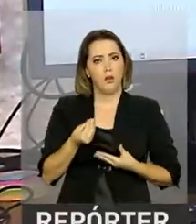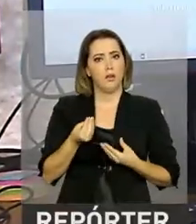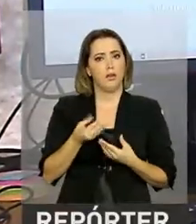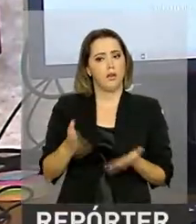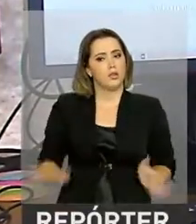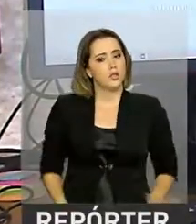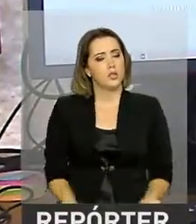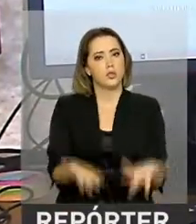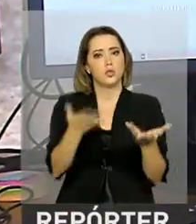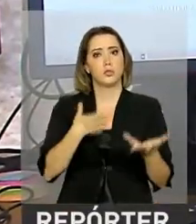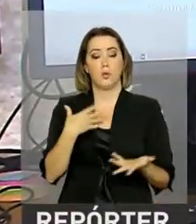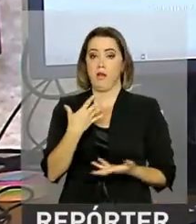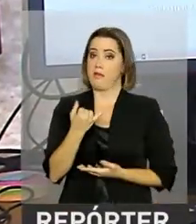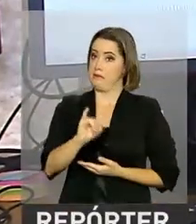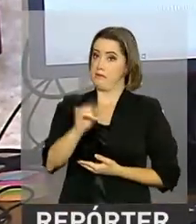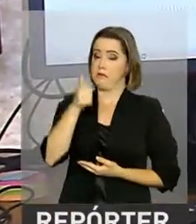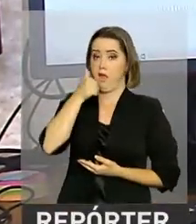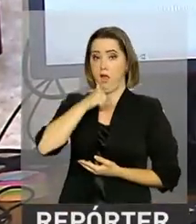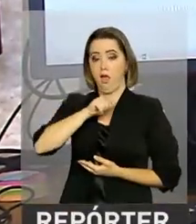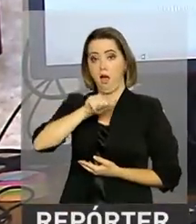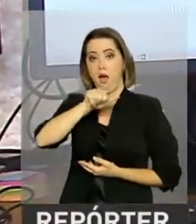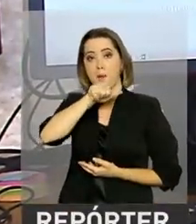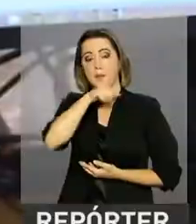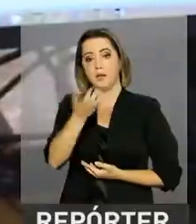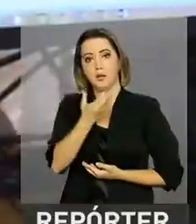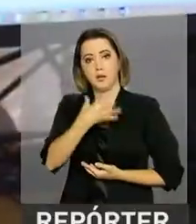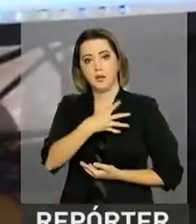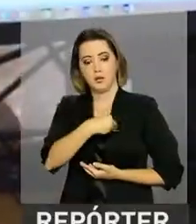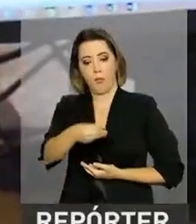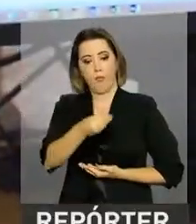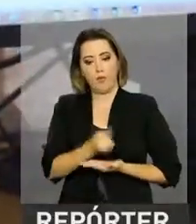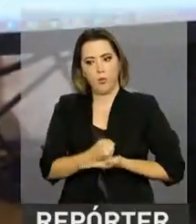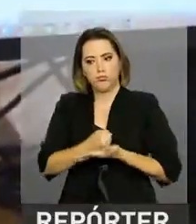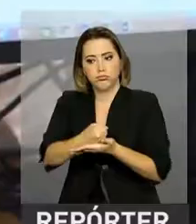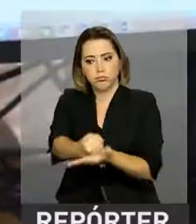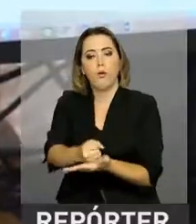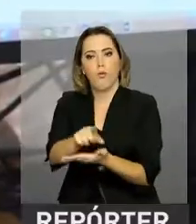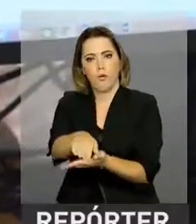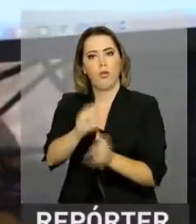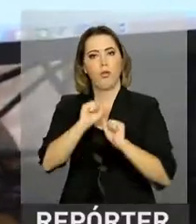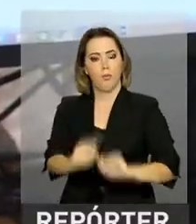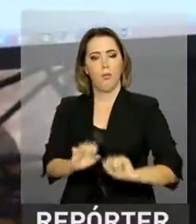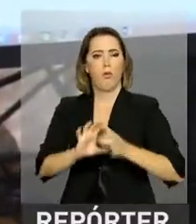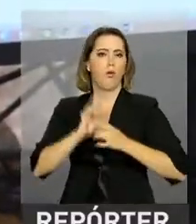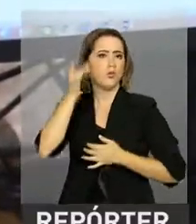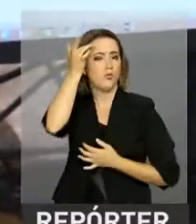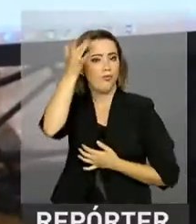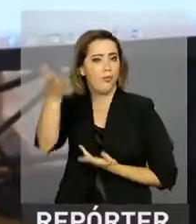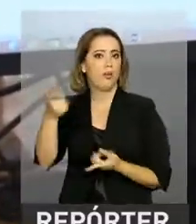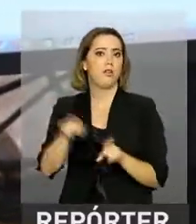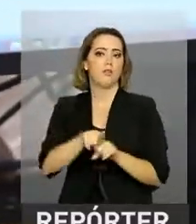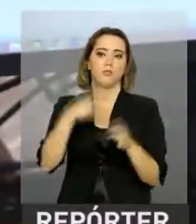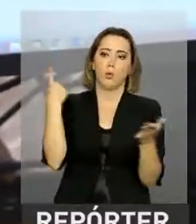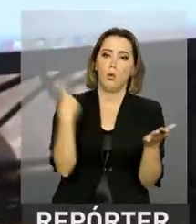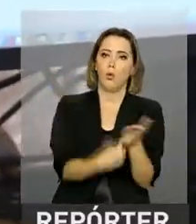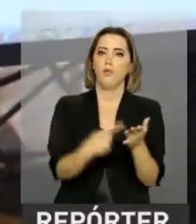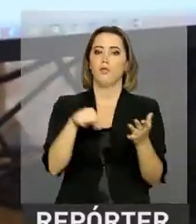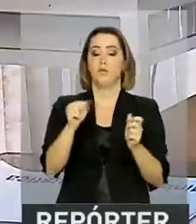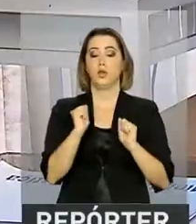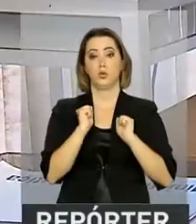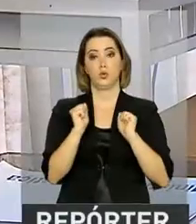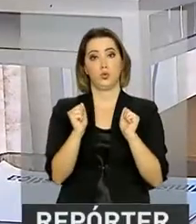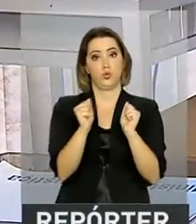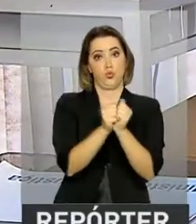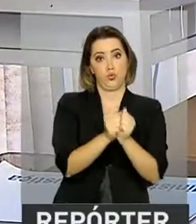crianças para adoção com atendimento psicológico à gestante e a necessidade de confirmação do ato em audiência com a